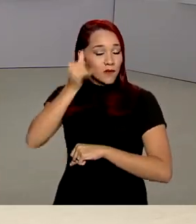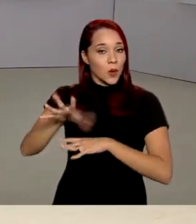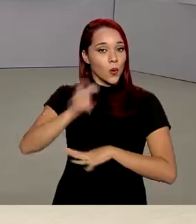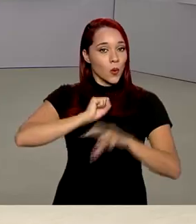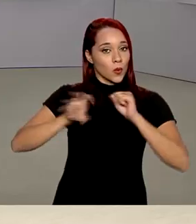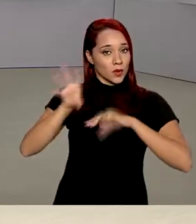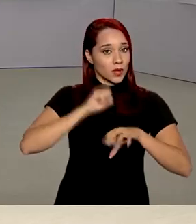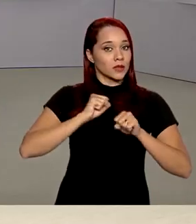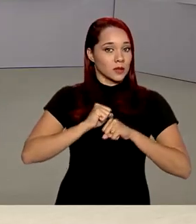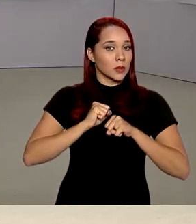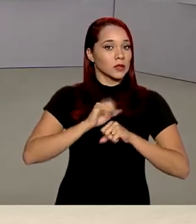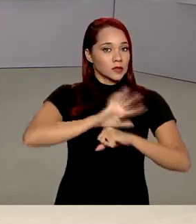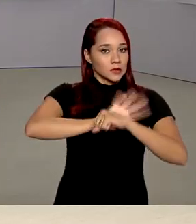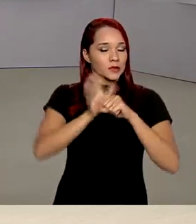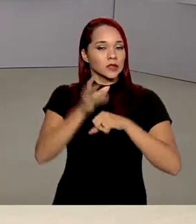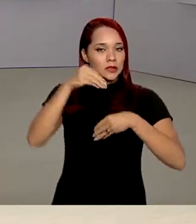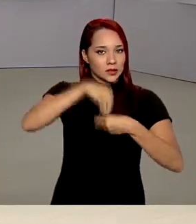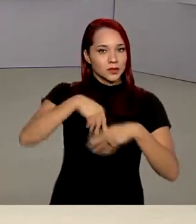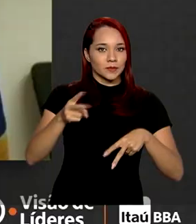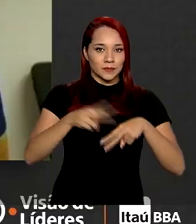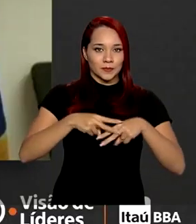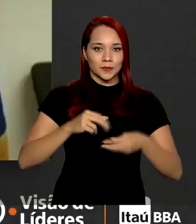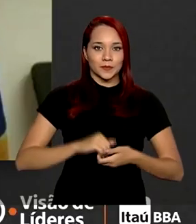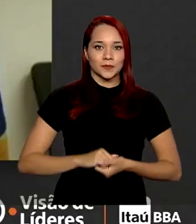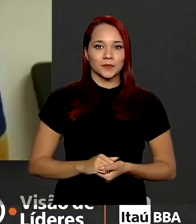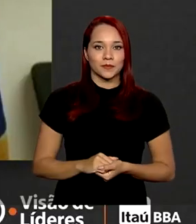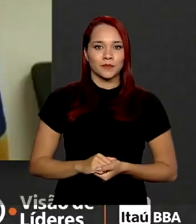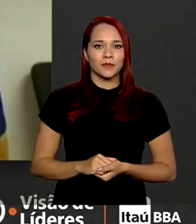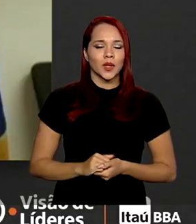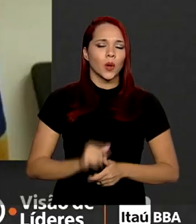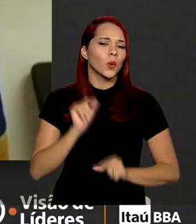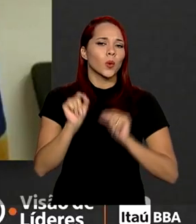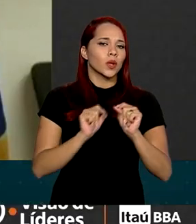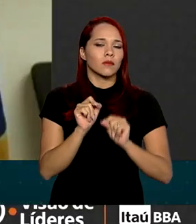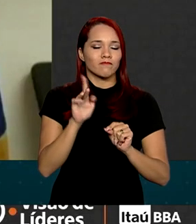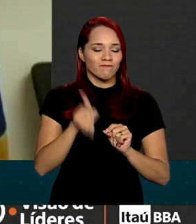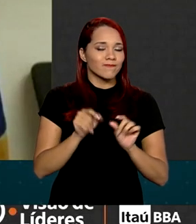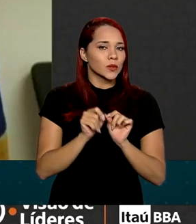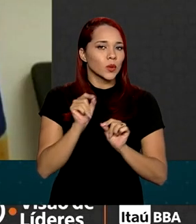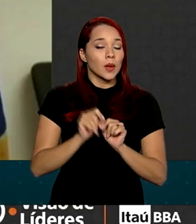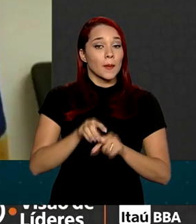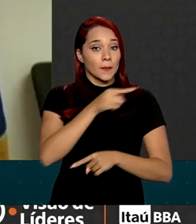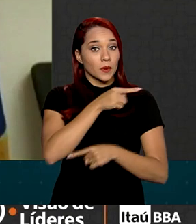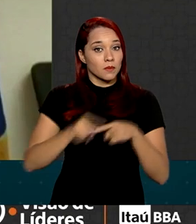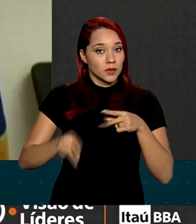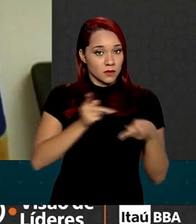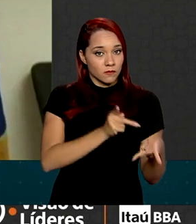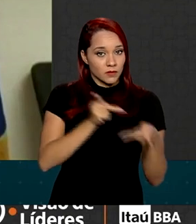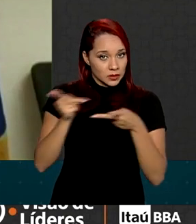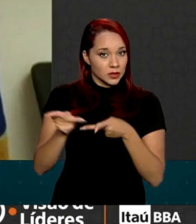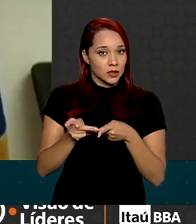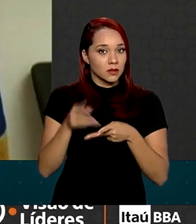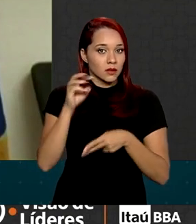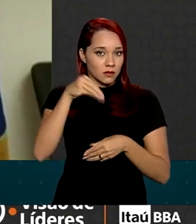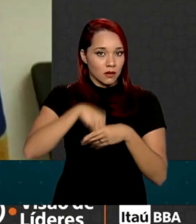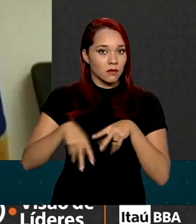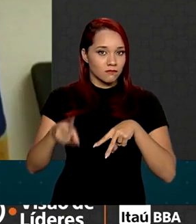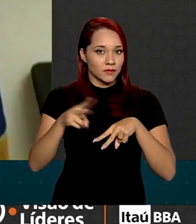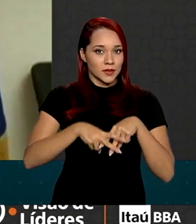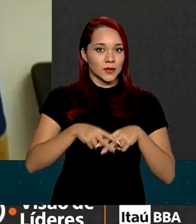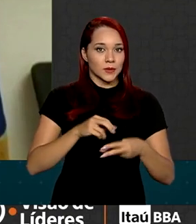do coronavírus nas penitenciárias. O que foi feito foi a proibição de visitas nos presídios.